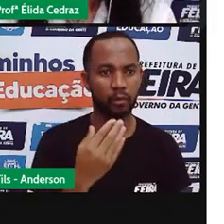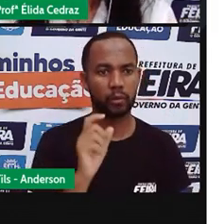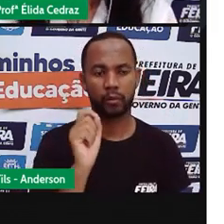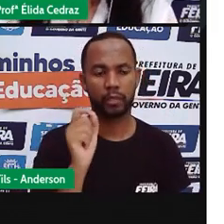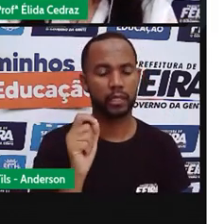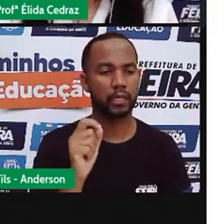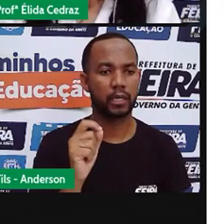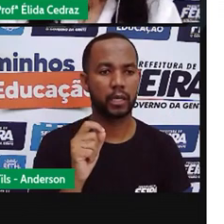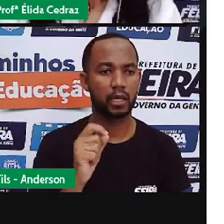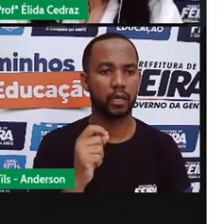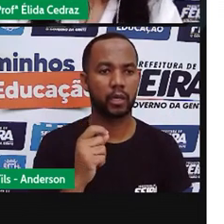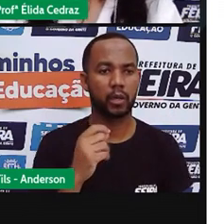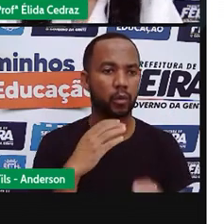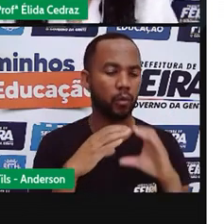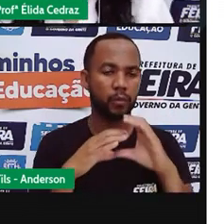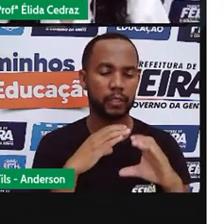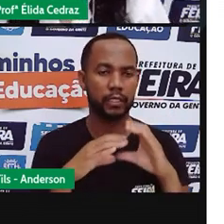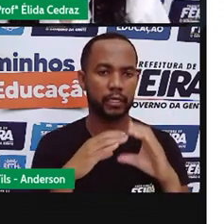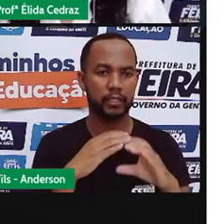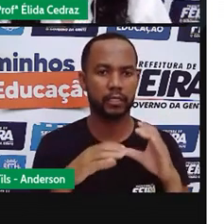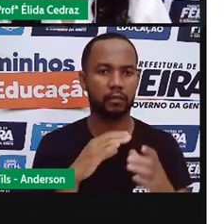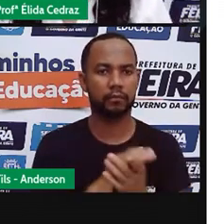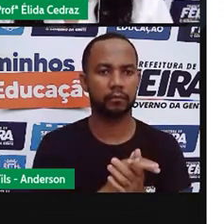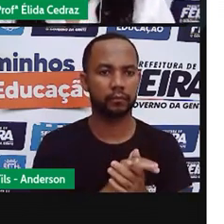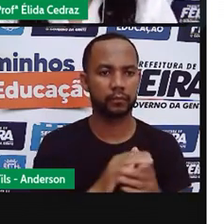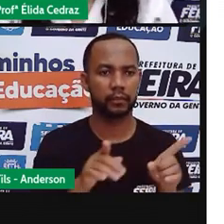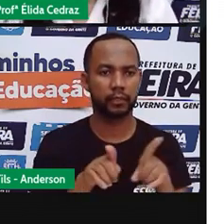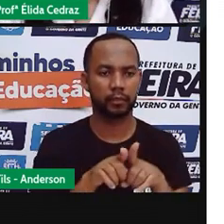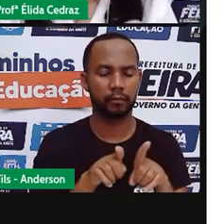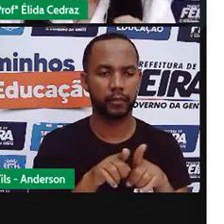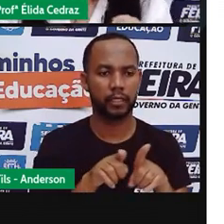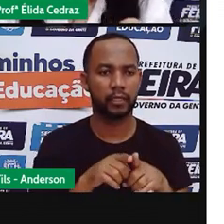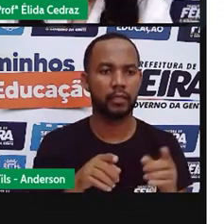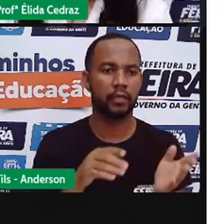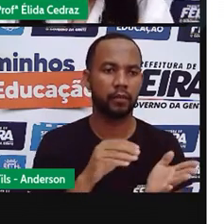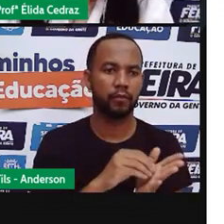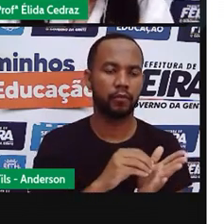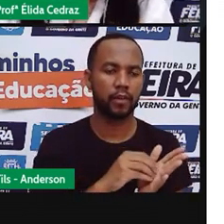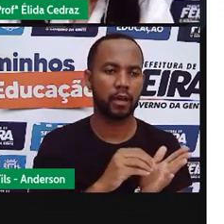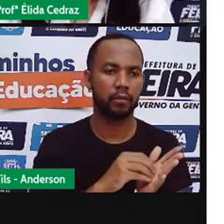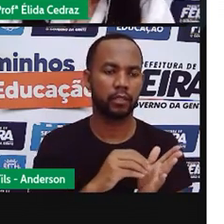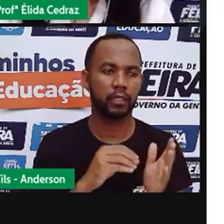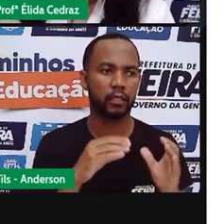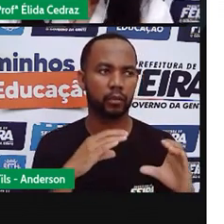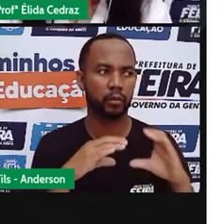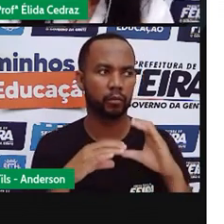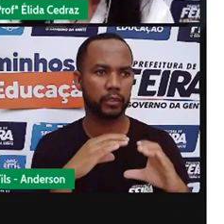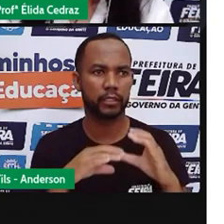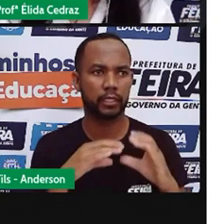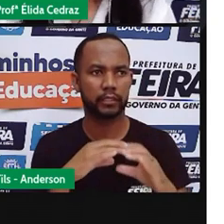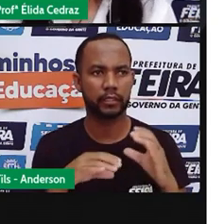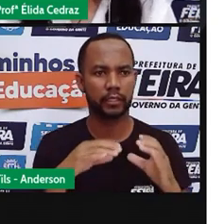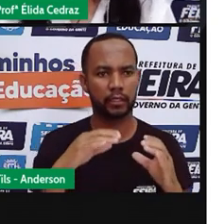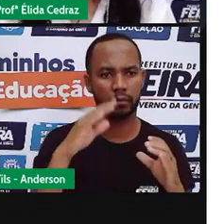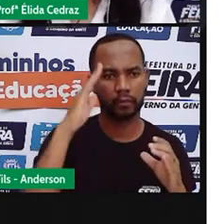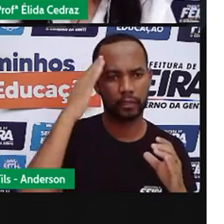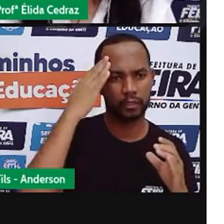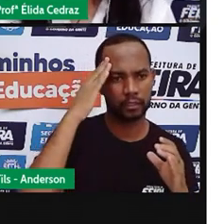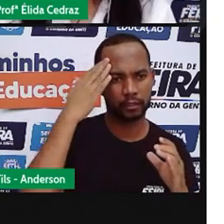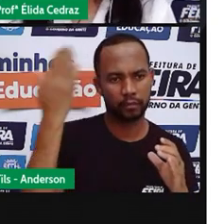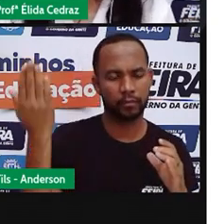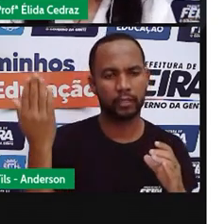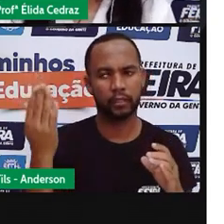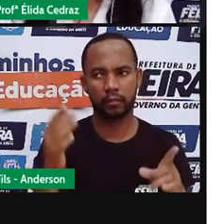Nesse caso, o nosso vídeo, a falta de comunicação, de entendimento entre